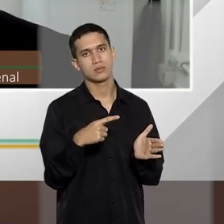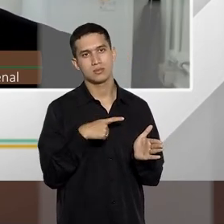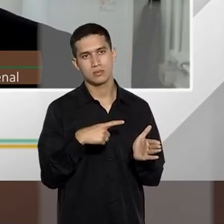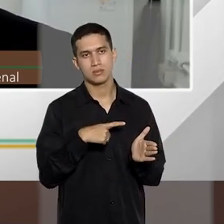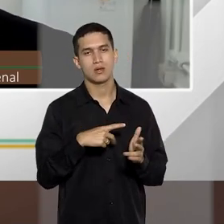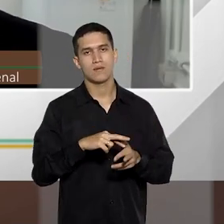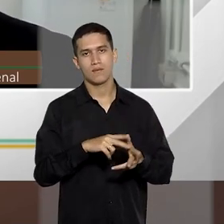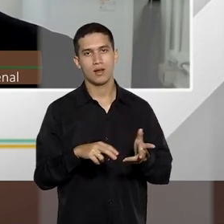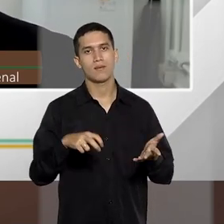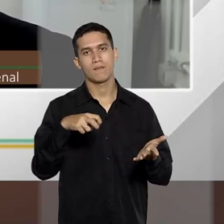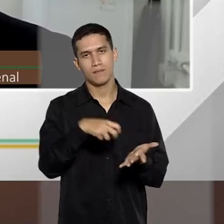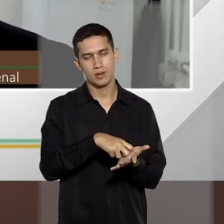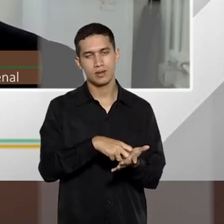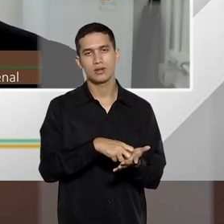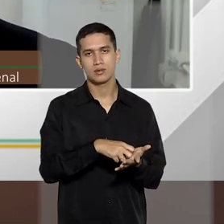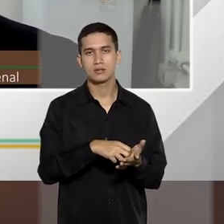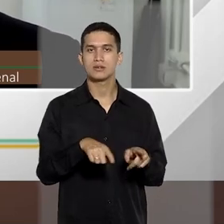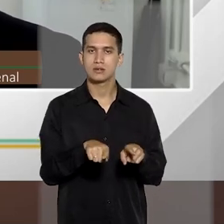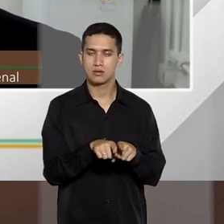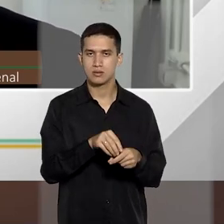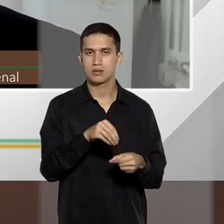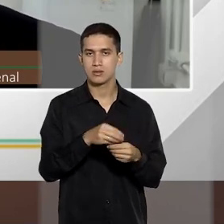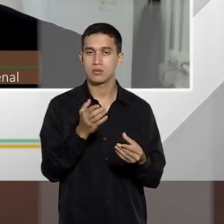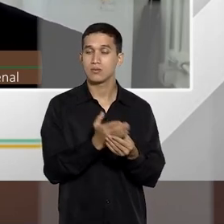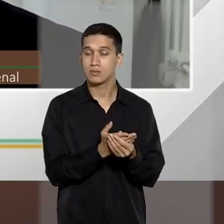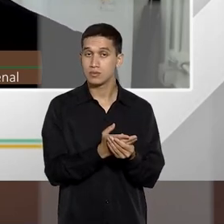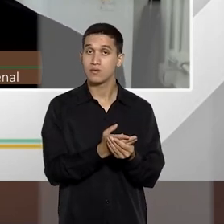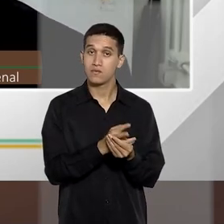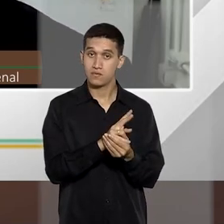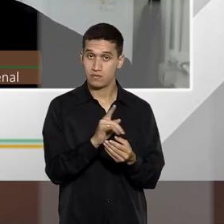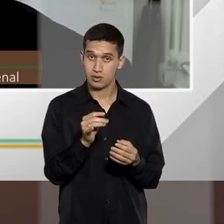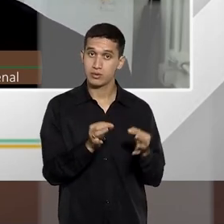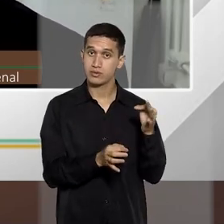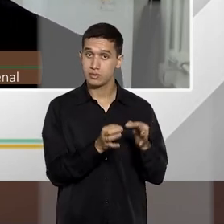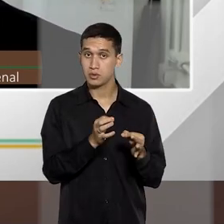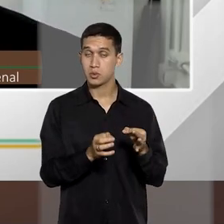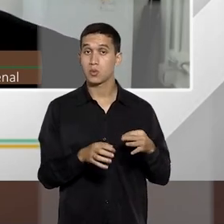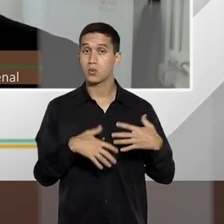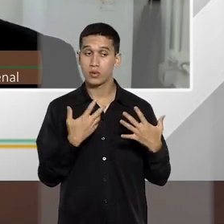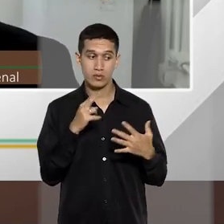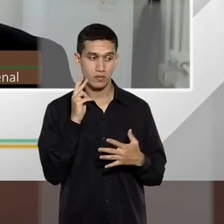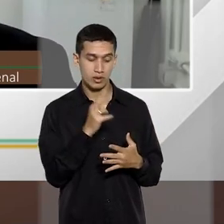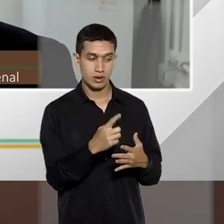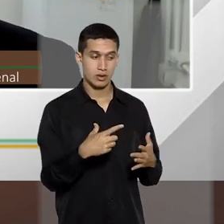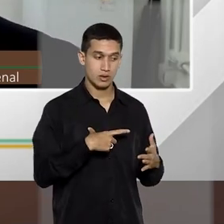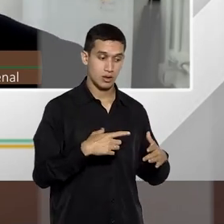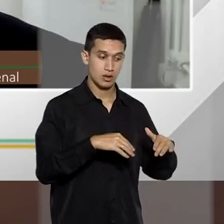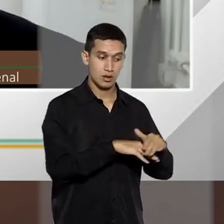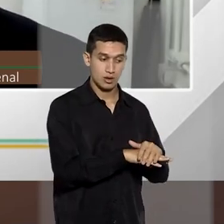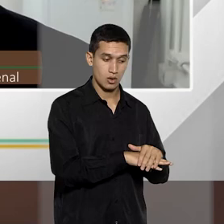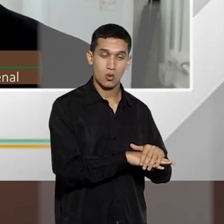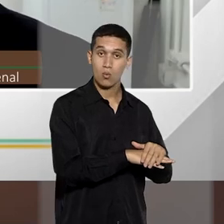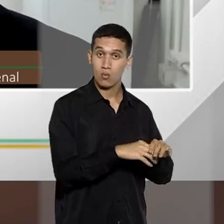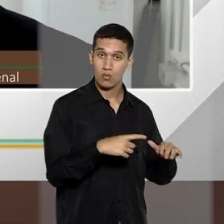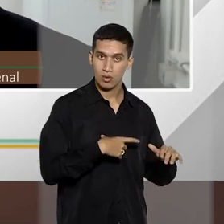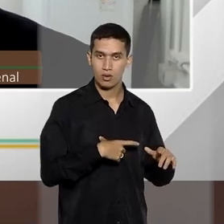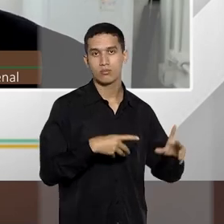processuais, mais especificamente processuais, é que, enquanto houver a permanência, é possível a prisão em flagrante.